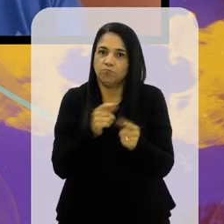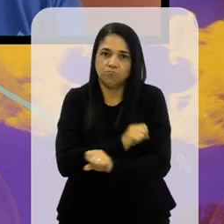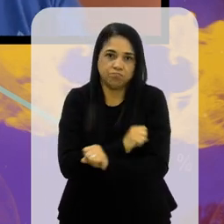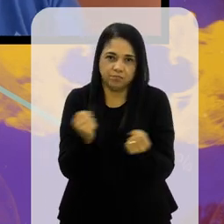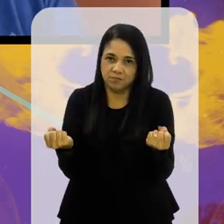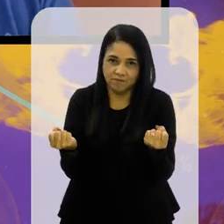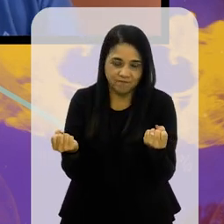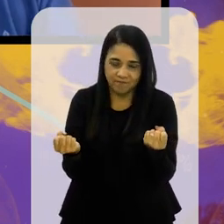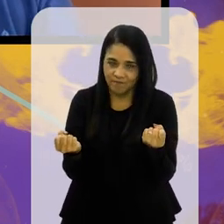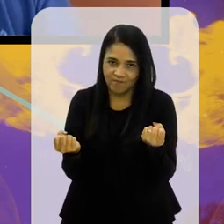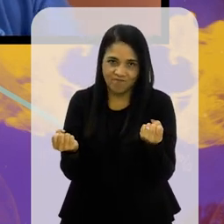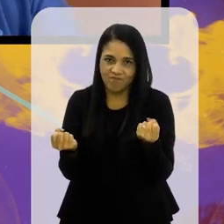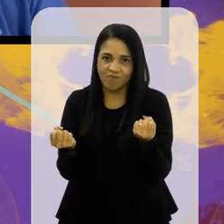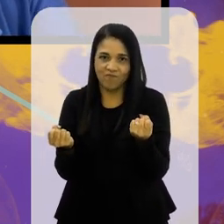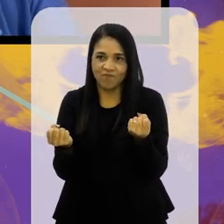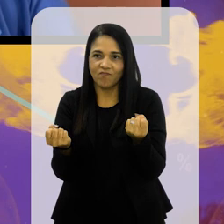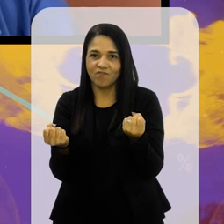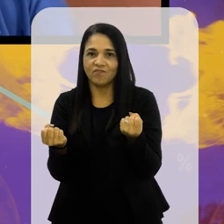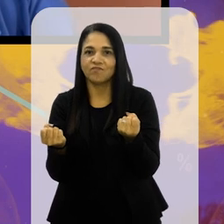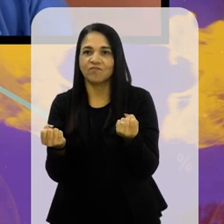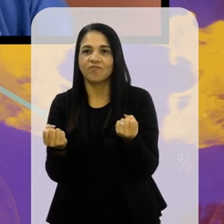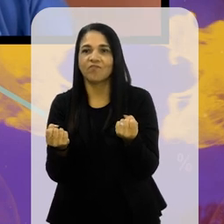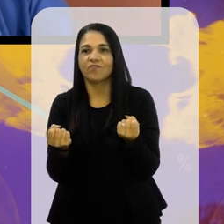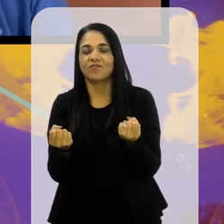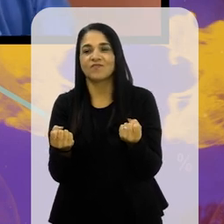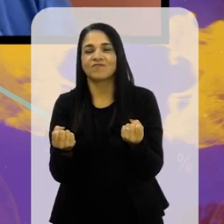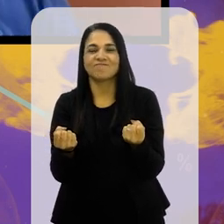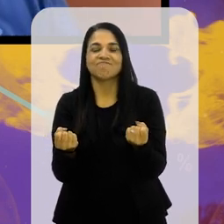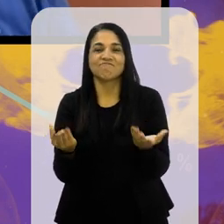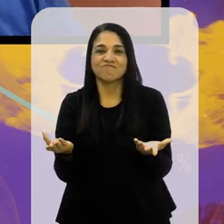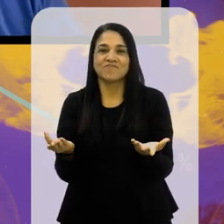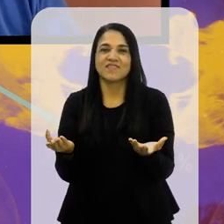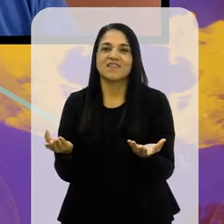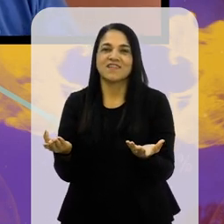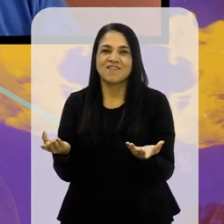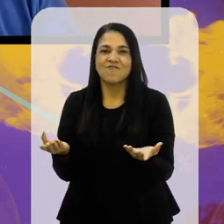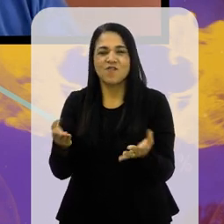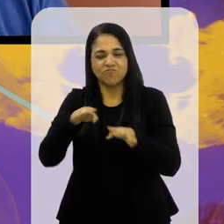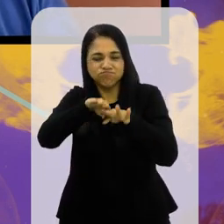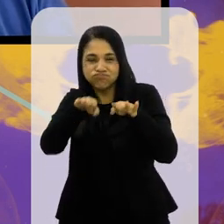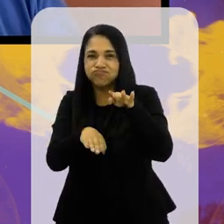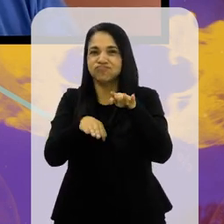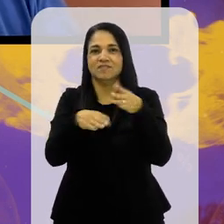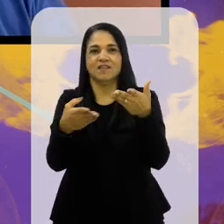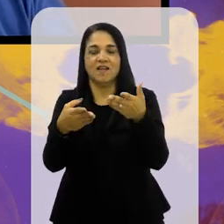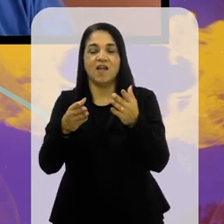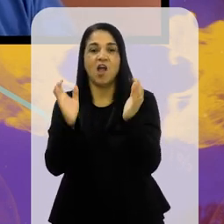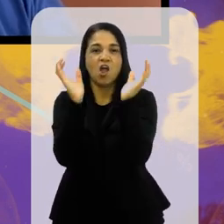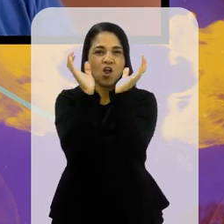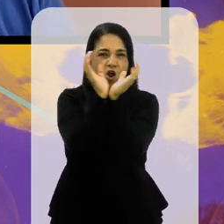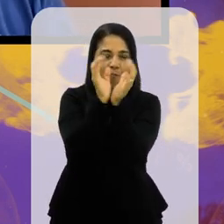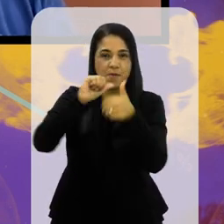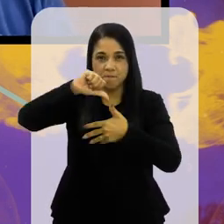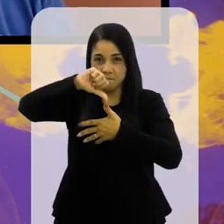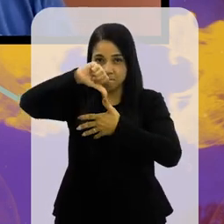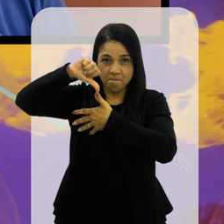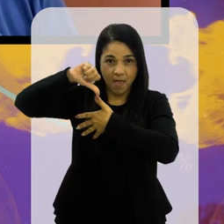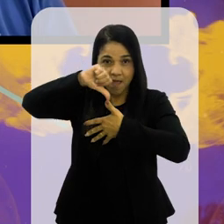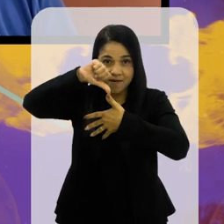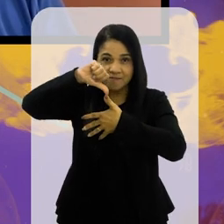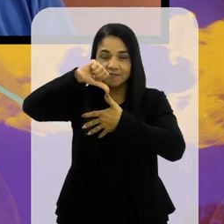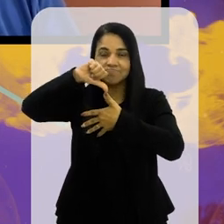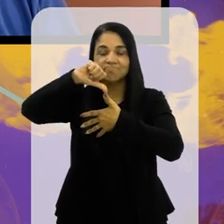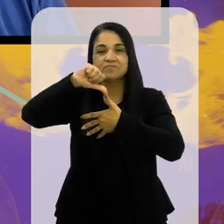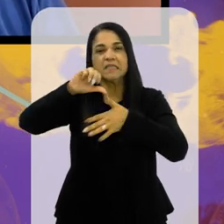Senão também não tem como, né? Aí não teria como, né? Ficaria complicado. Fica muito desigual. Mas a Copa